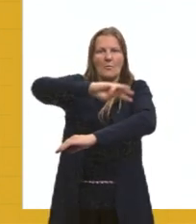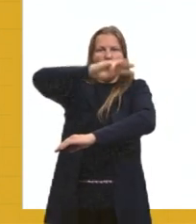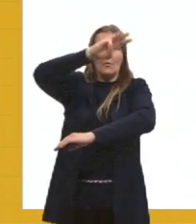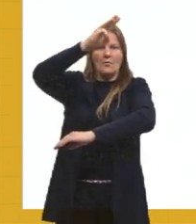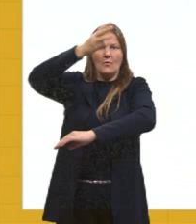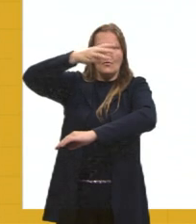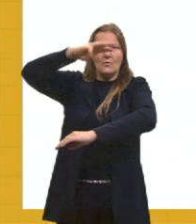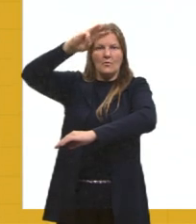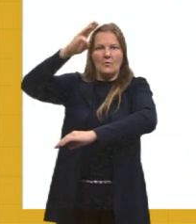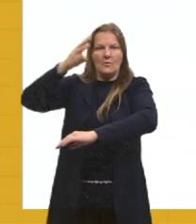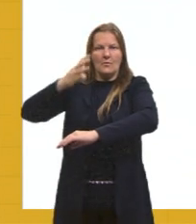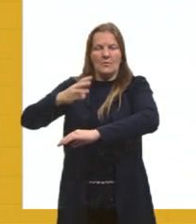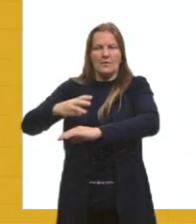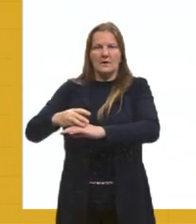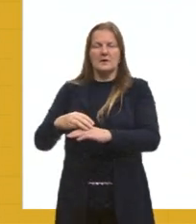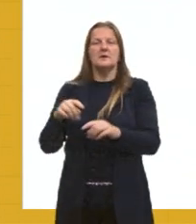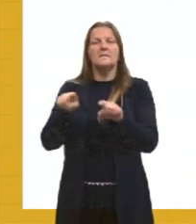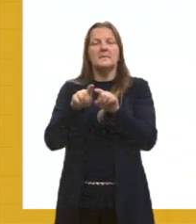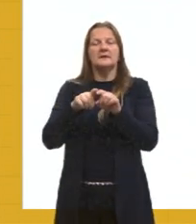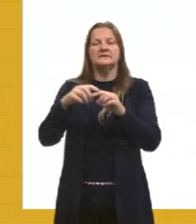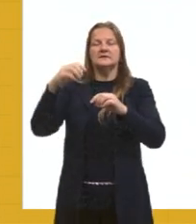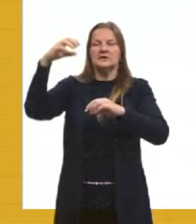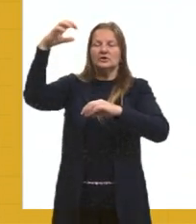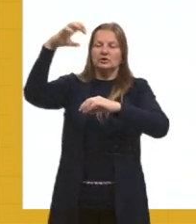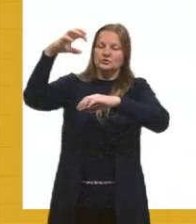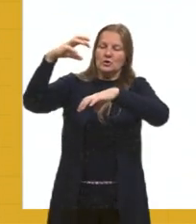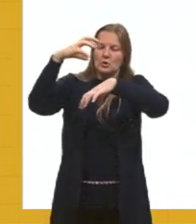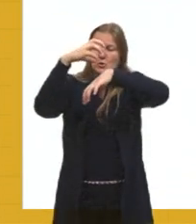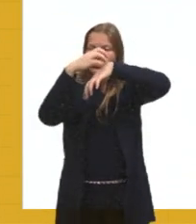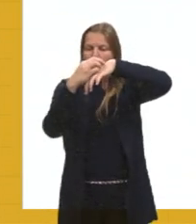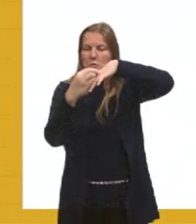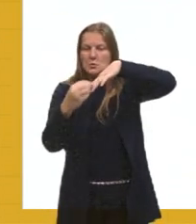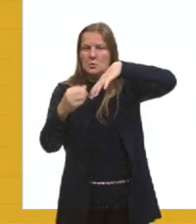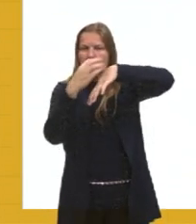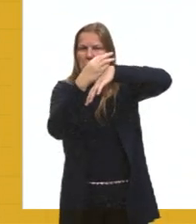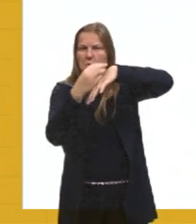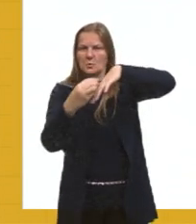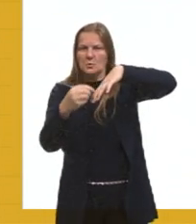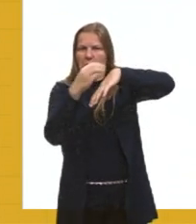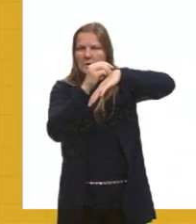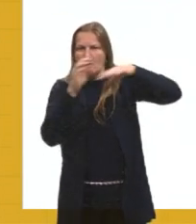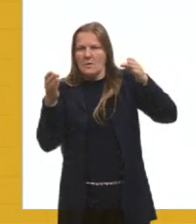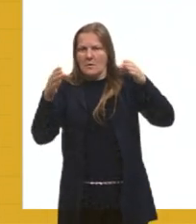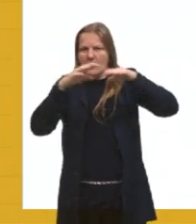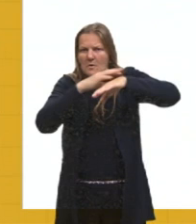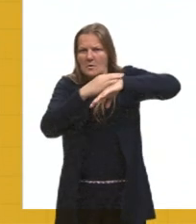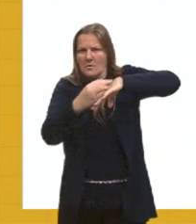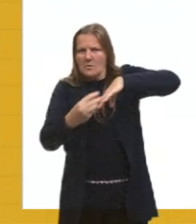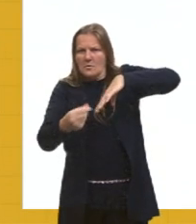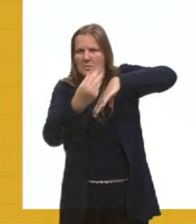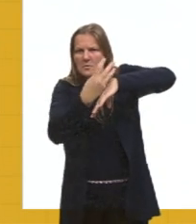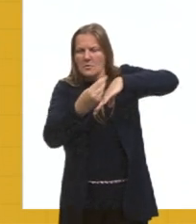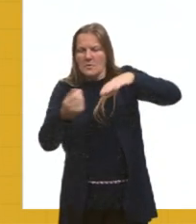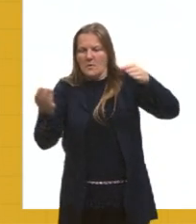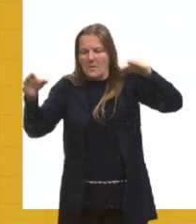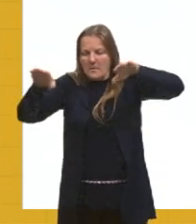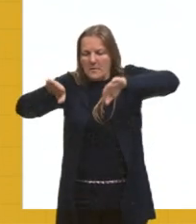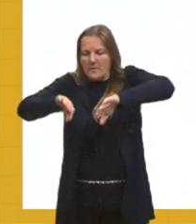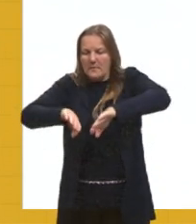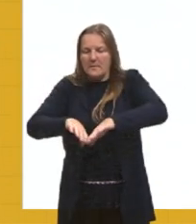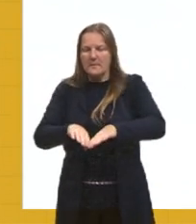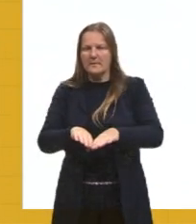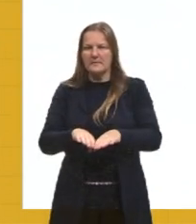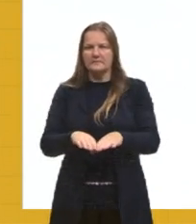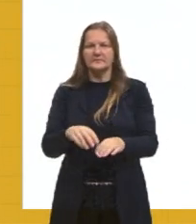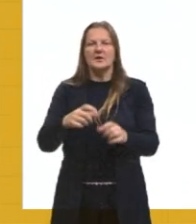processo de degradação dessas rochas, e aí nós vamos levar através da erosão justamente para essas depressões. Essas depressões